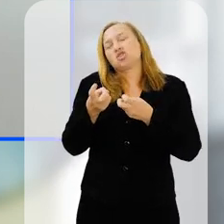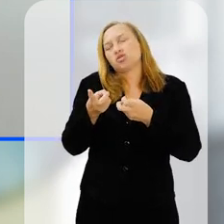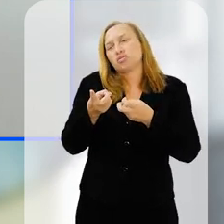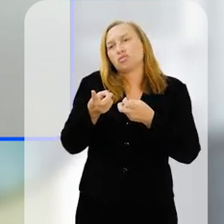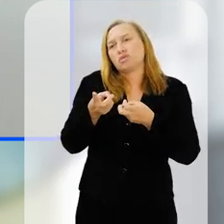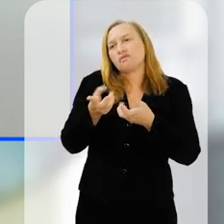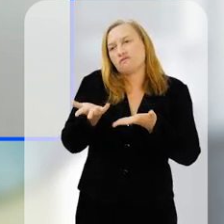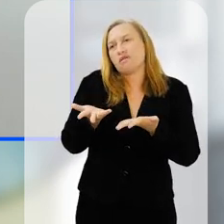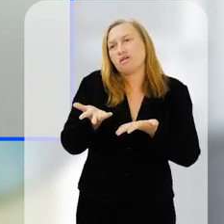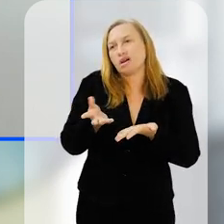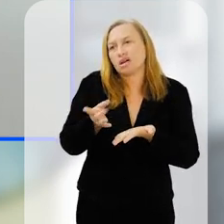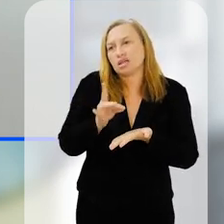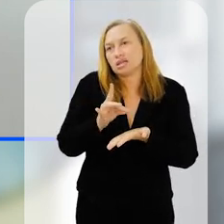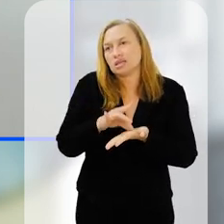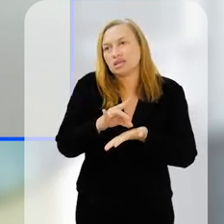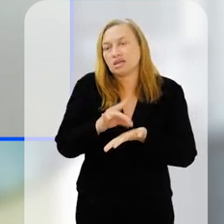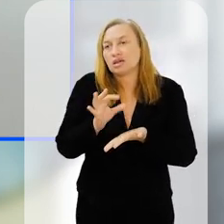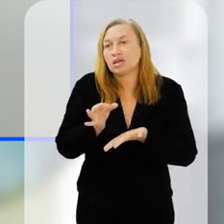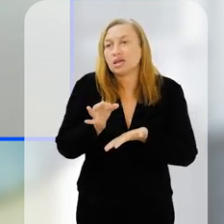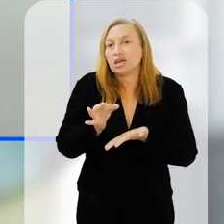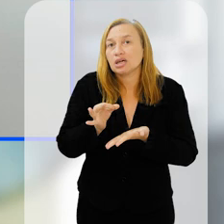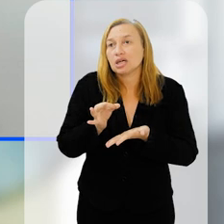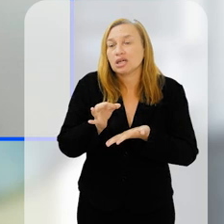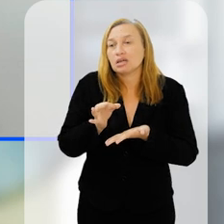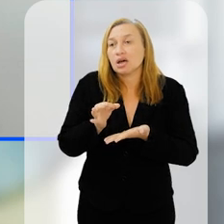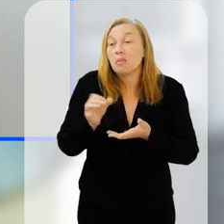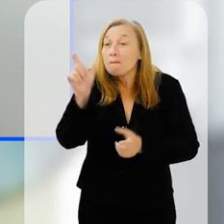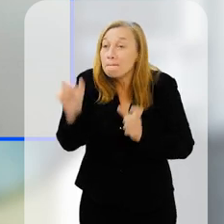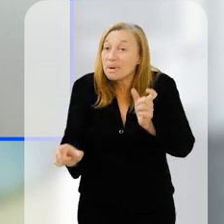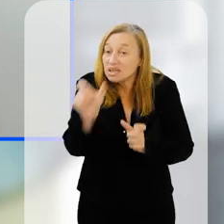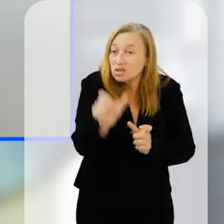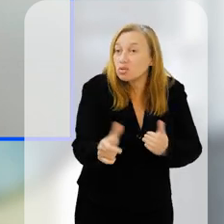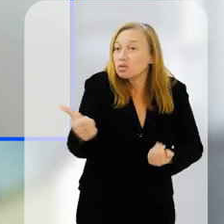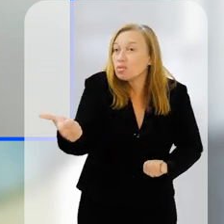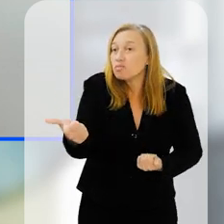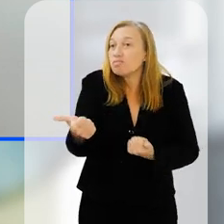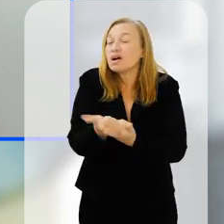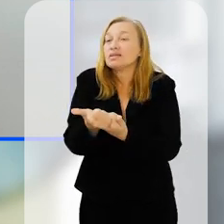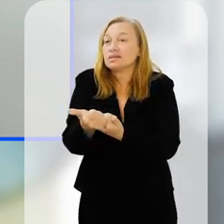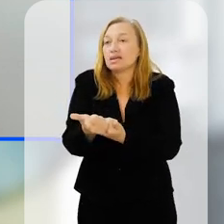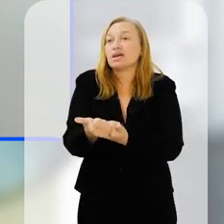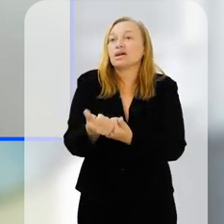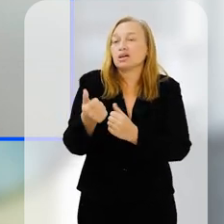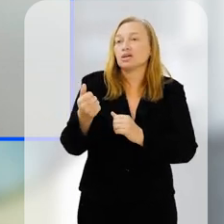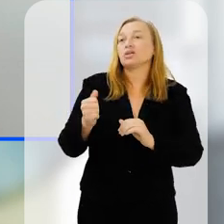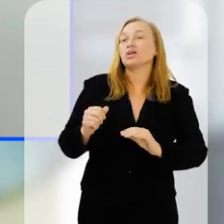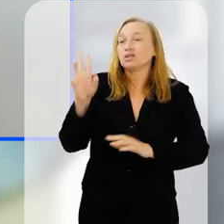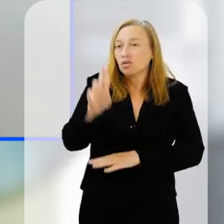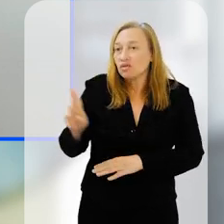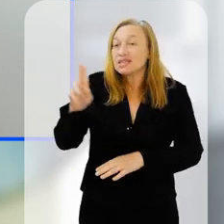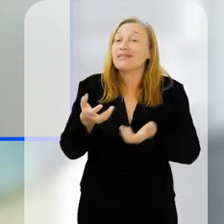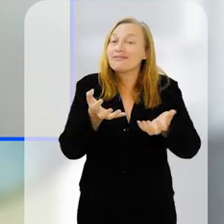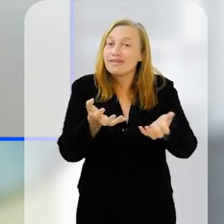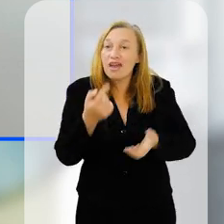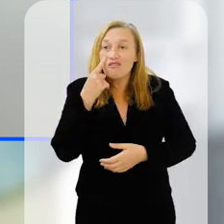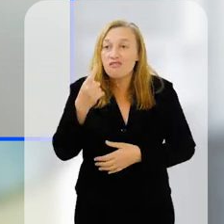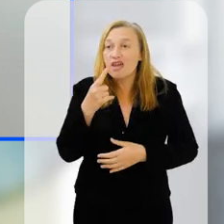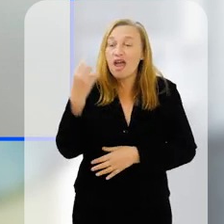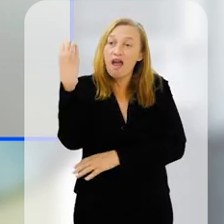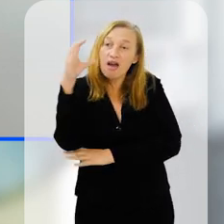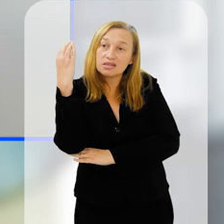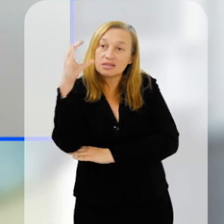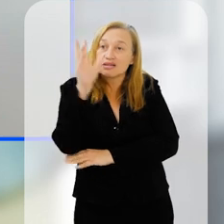intuitivamente e, assim, são pessoas que são parceiras da universidade, elas querem ver